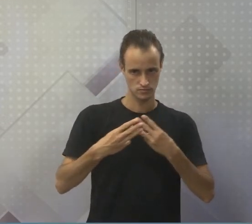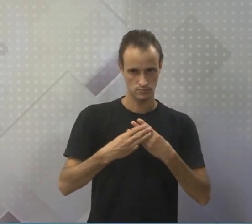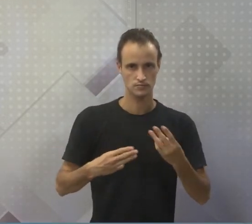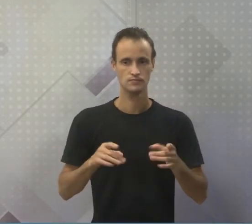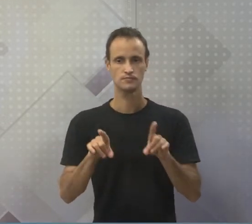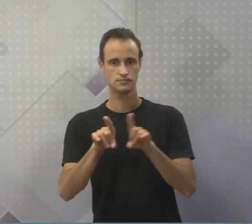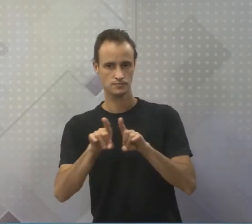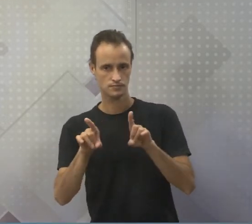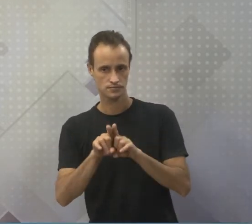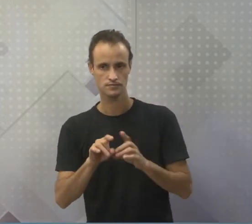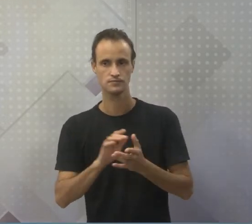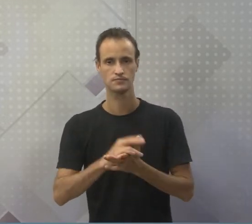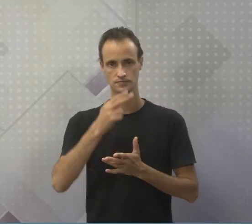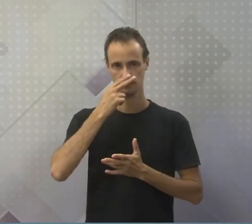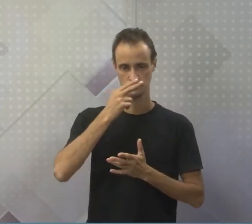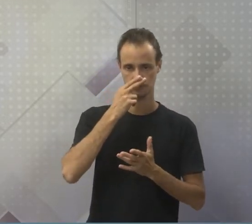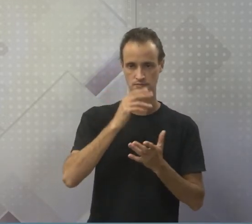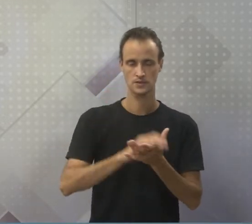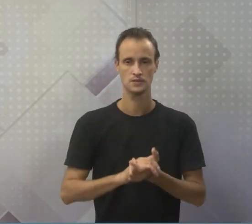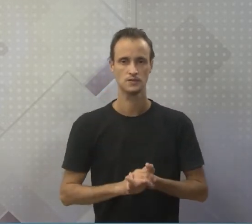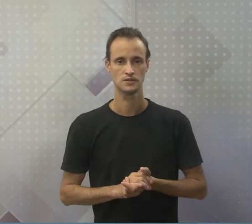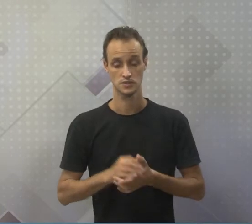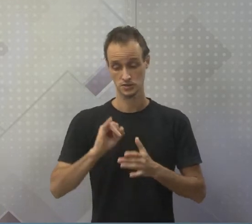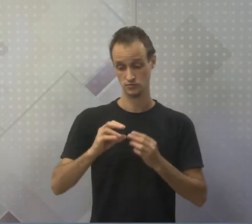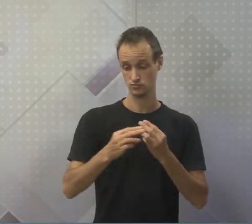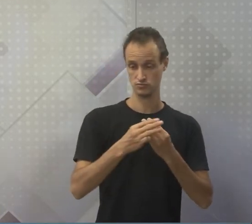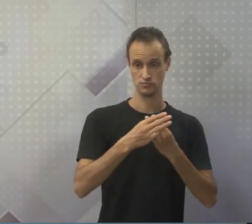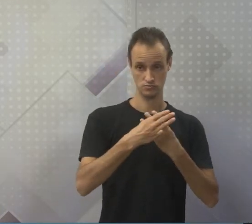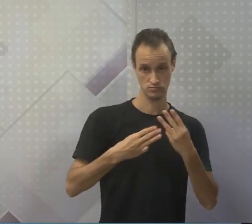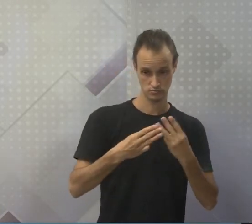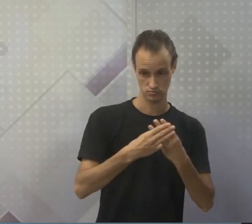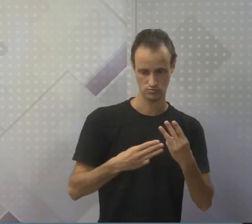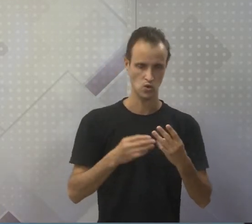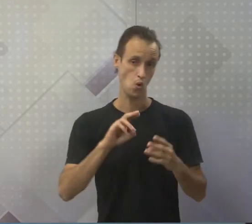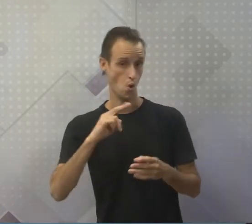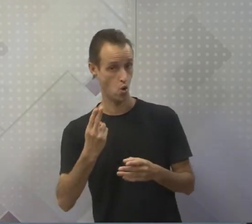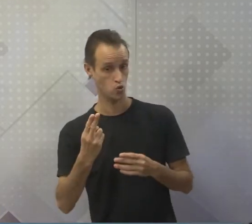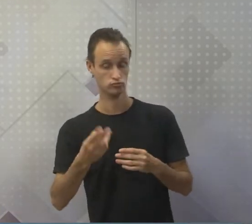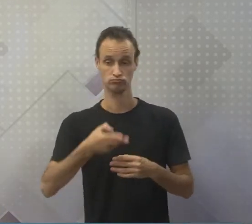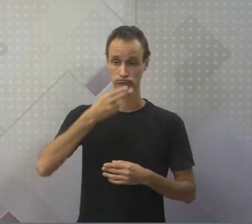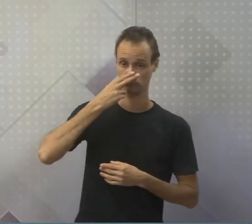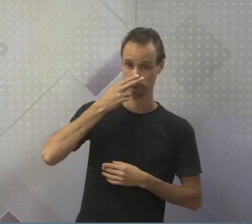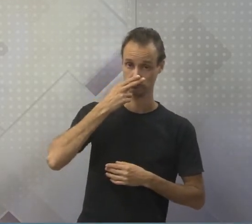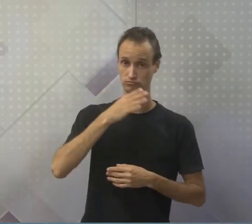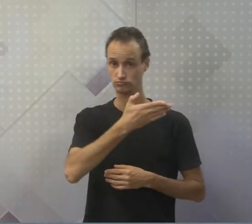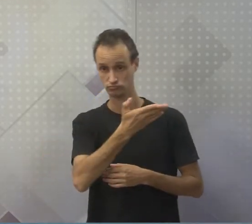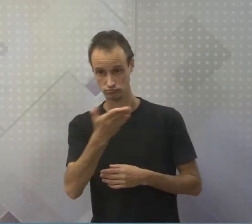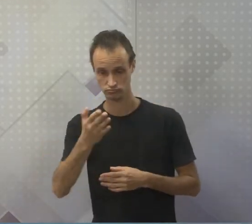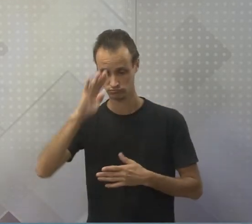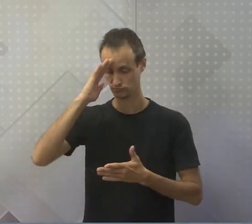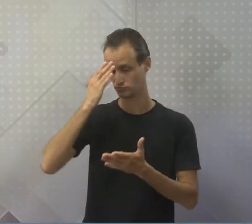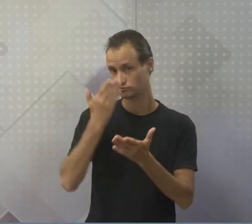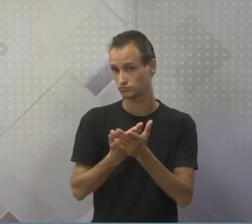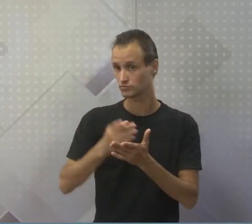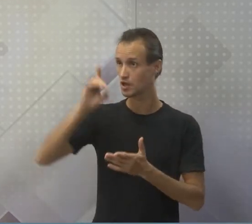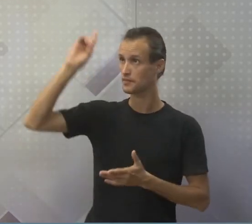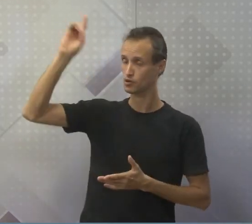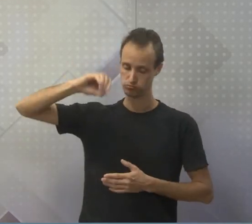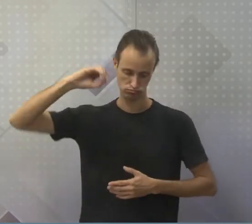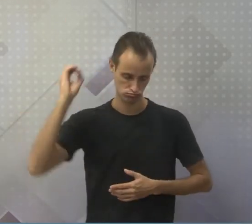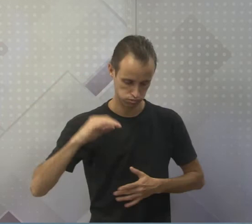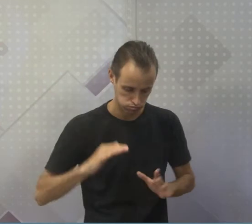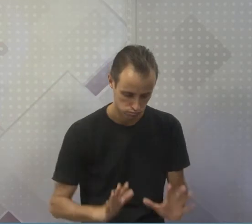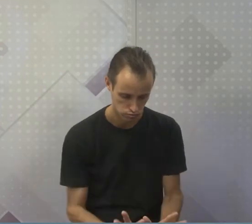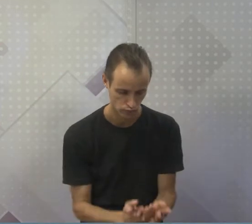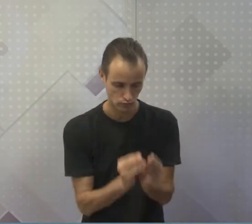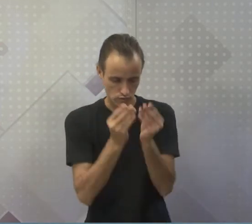Tanto se você fosse judaísta ou como se você fosse cristão, você acredita que o homem veio do barro.